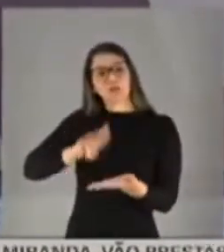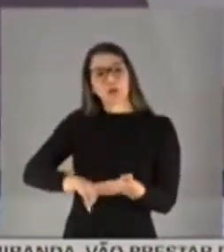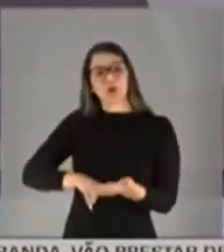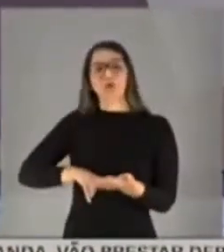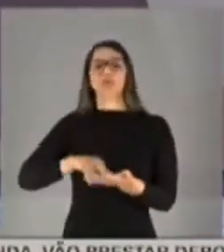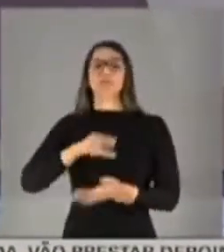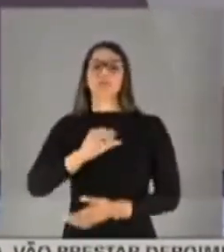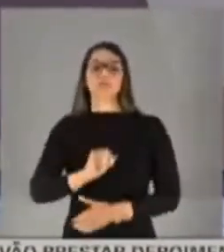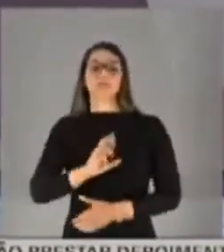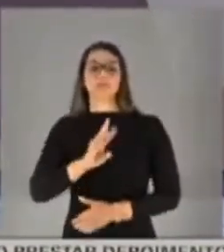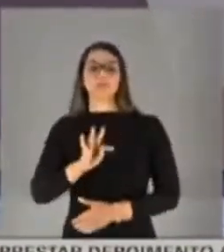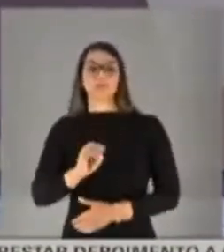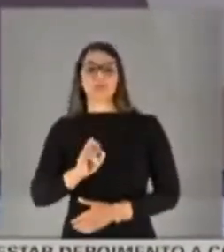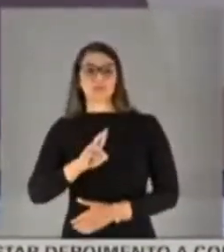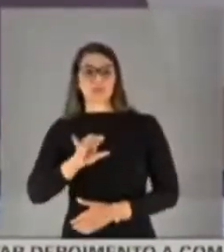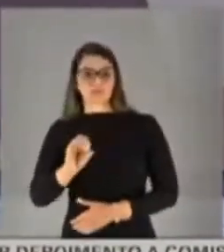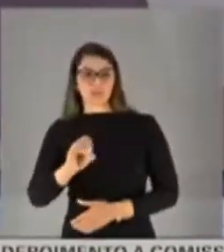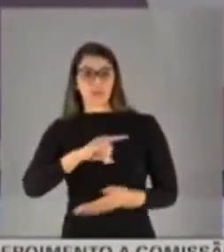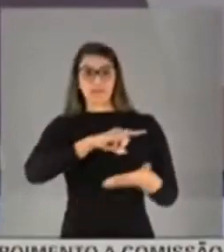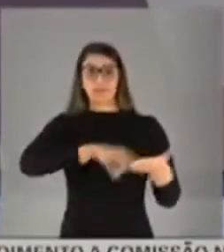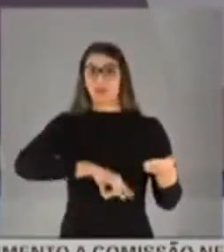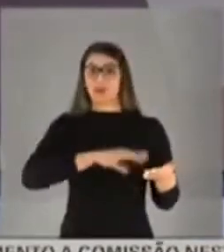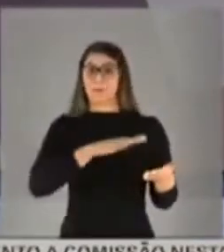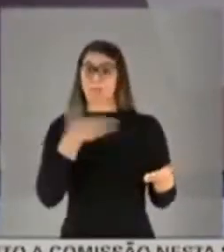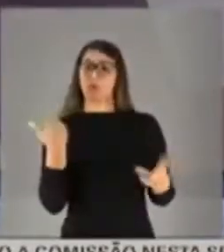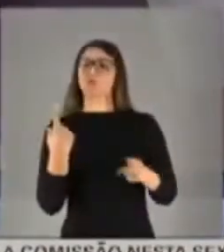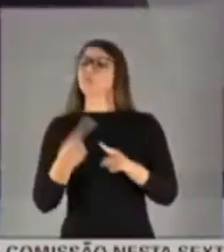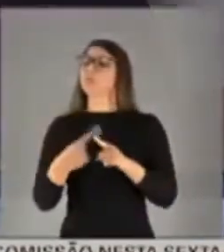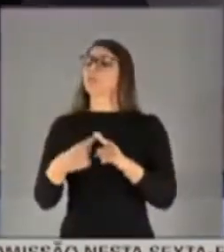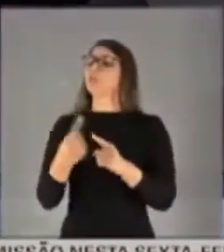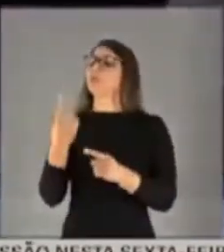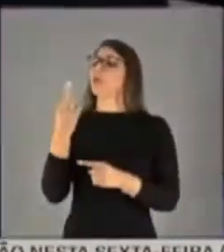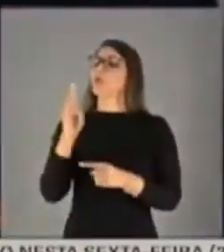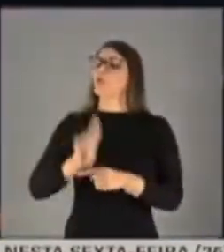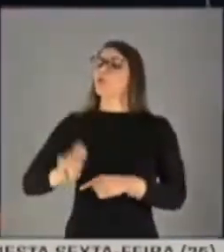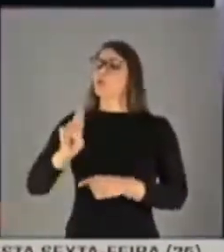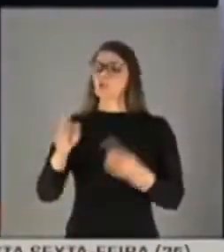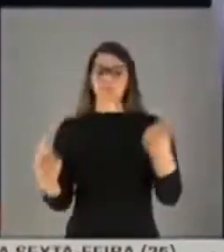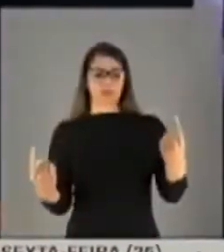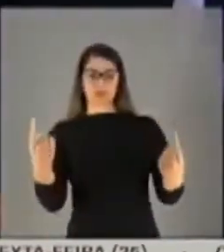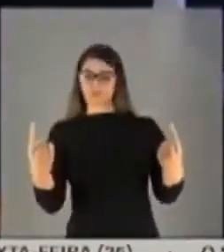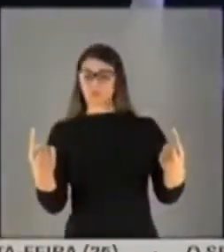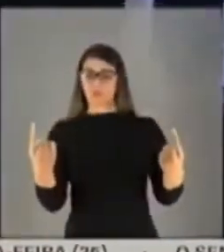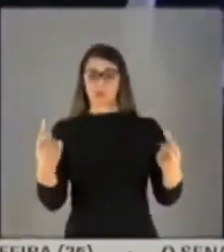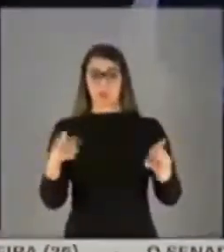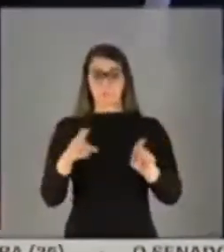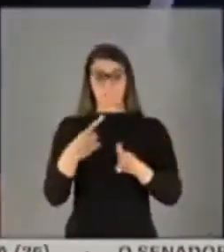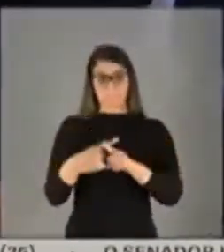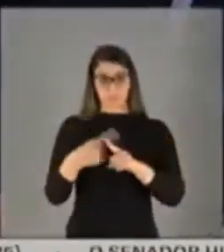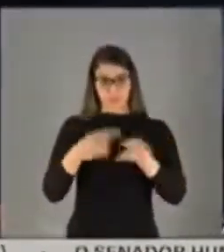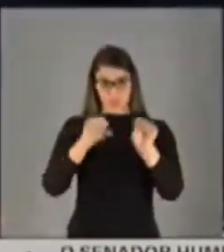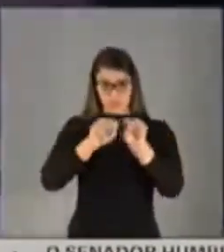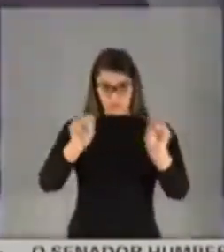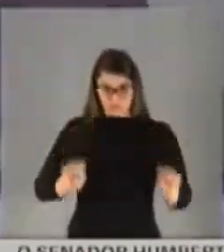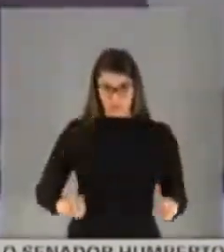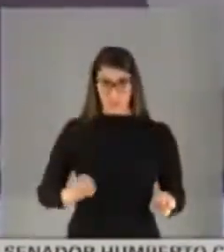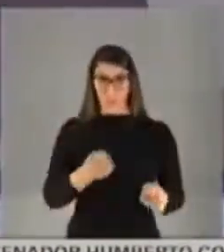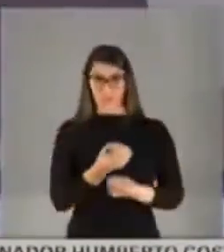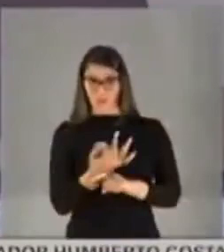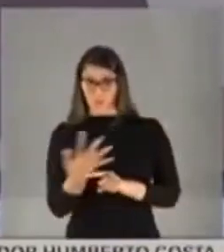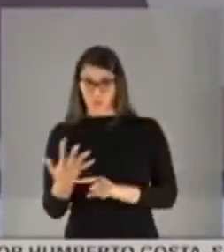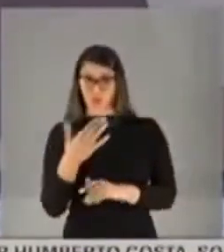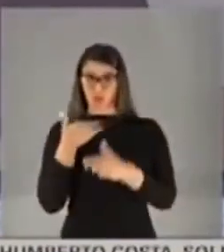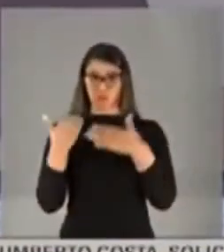Esses dados são de morte. De morte. Por que a gente usa essas duas fontes principais? Porque o sistema de informação de mortalidade